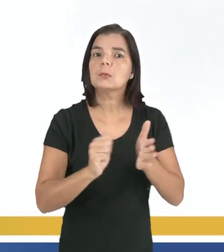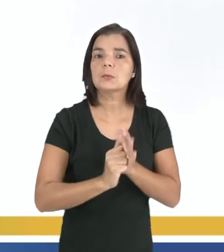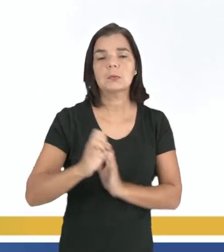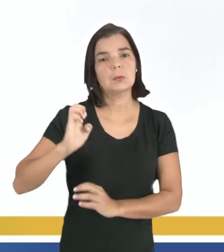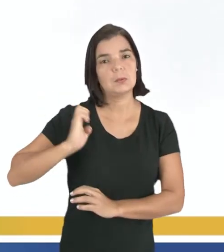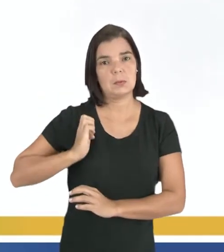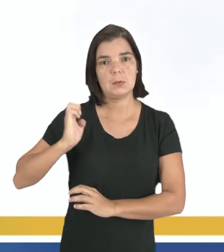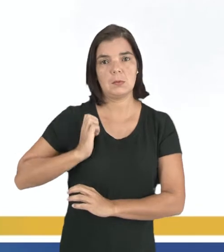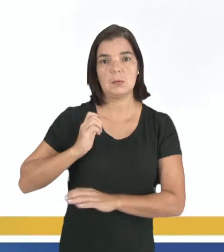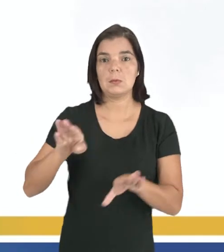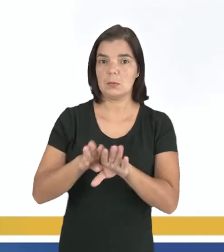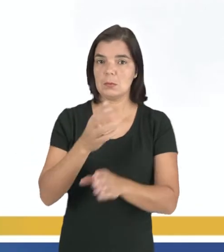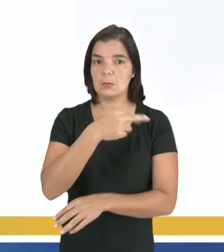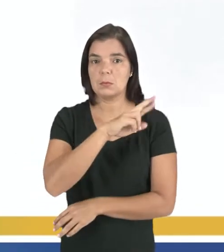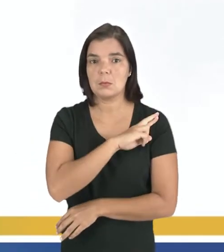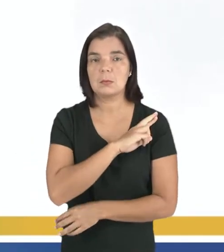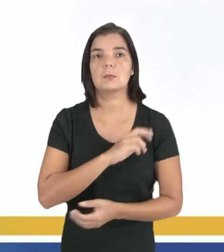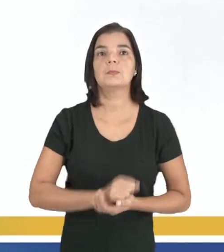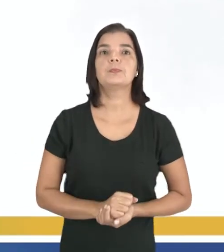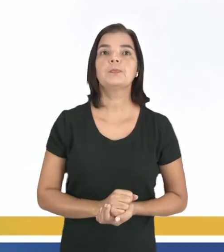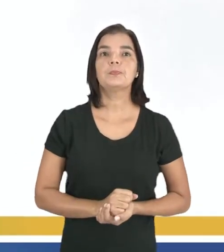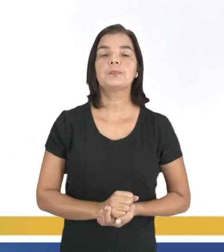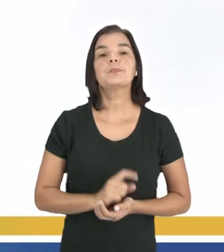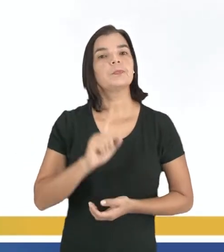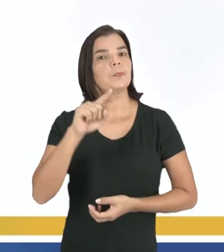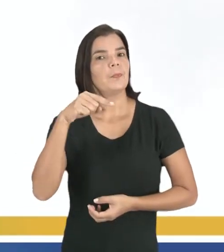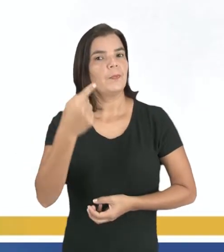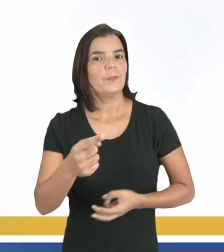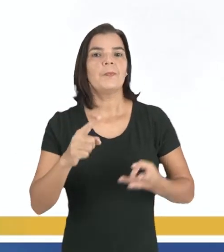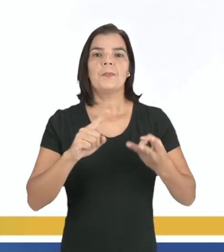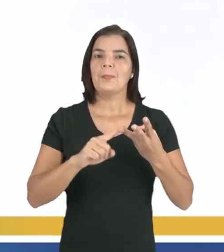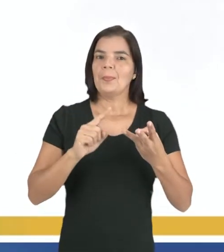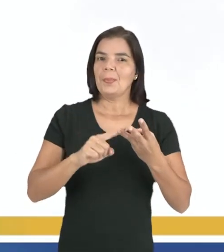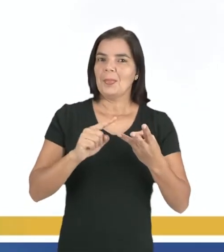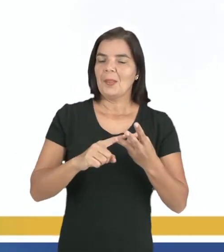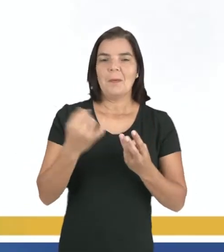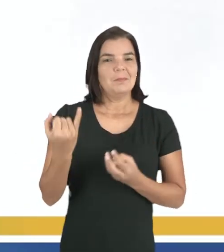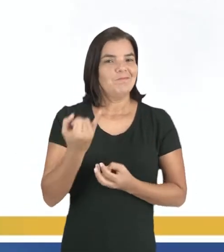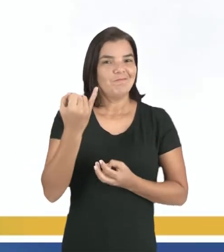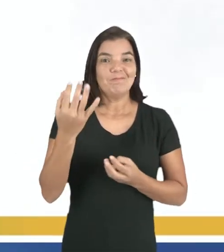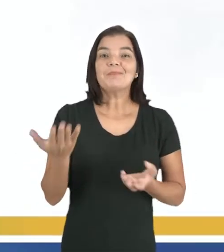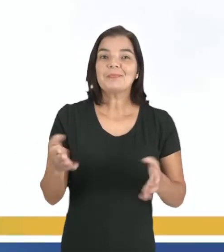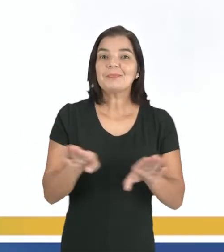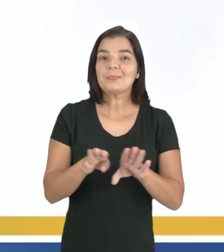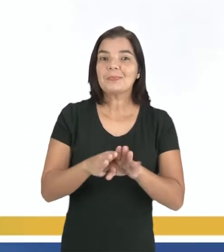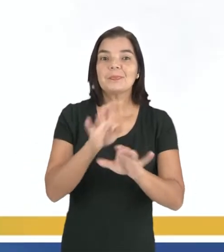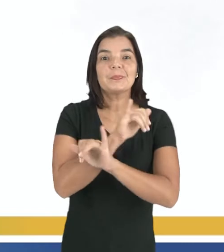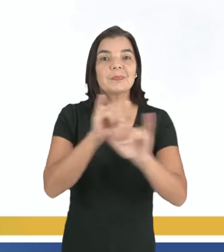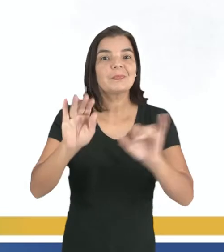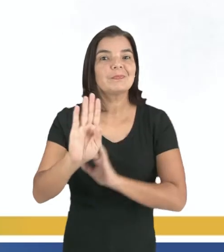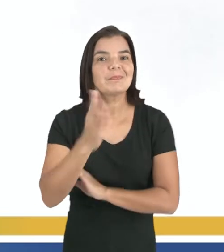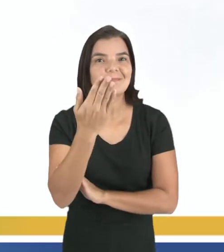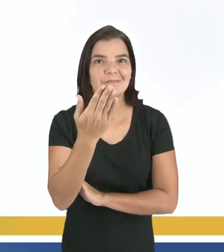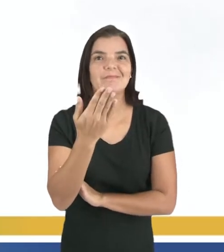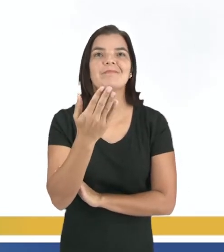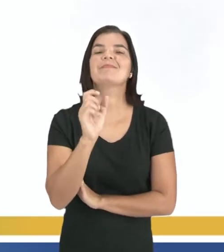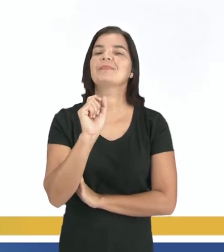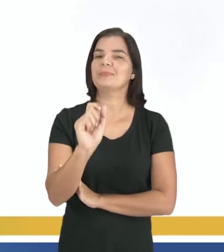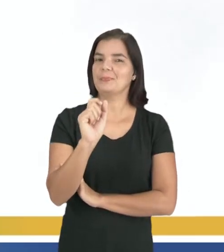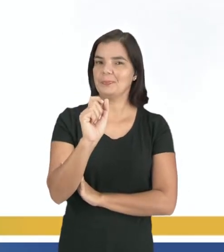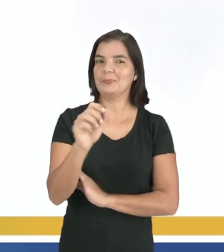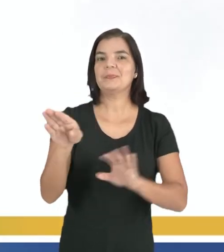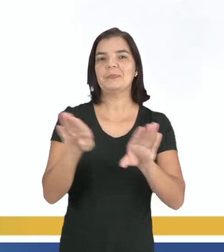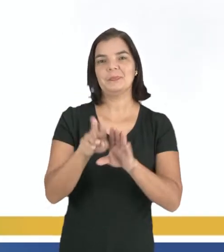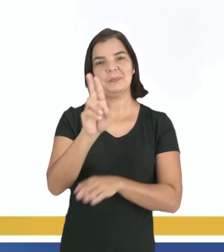ética e essa responsabilidade. Por último, não menos importante, vem as notícias falsas,